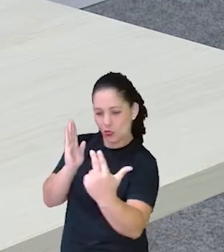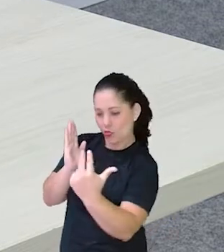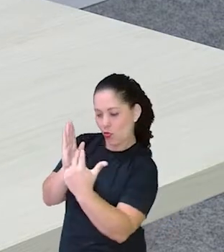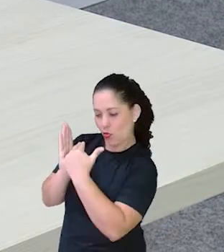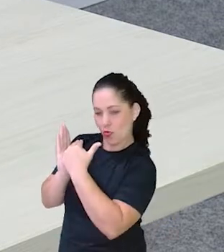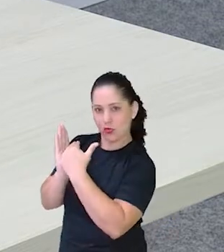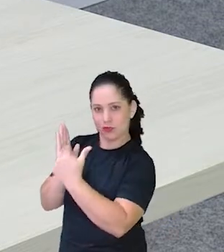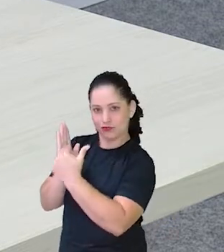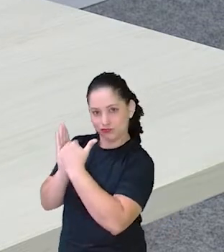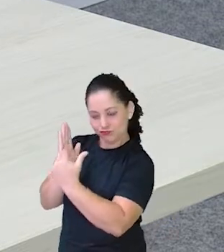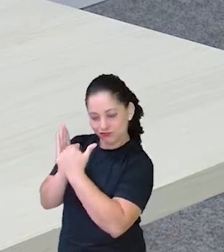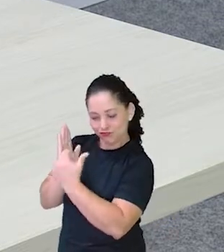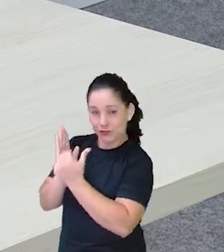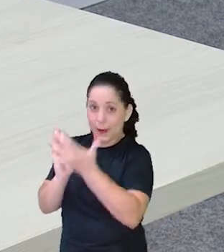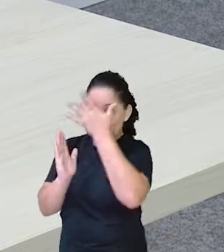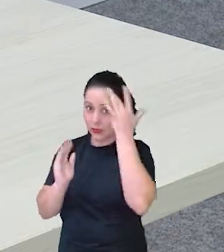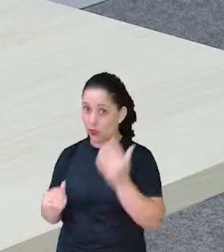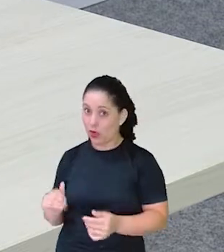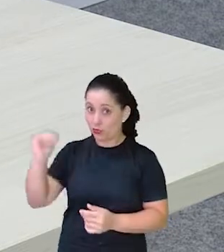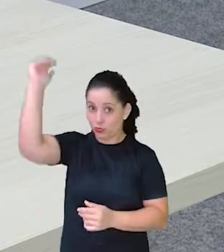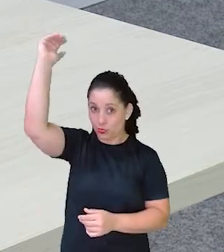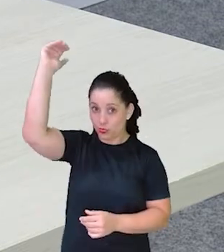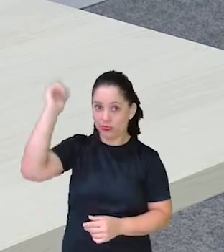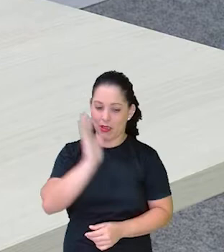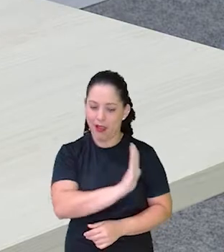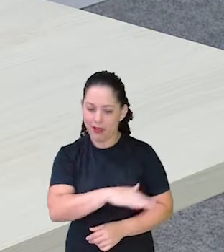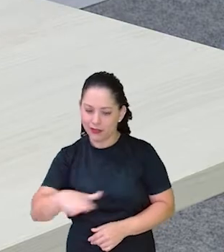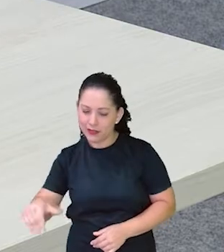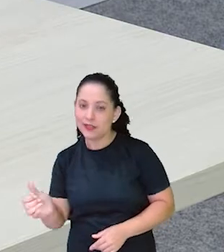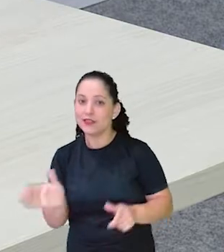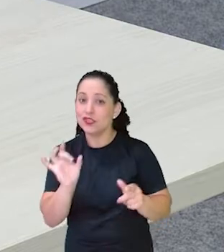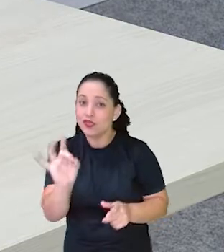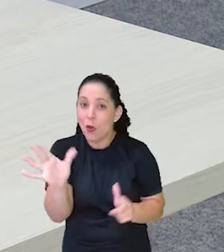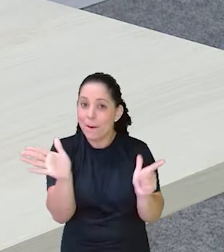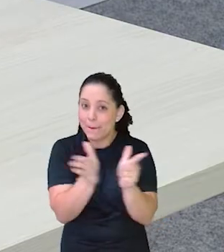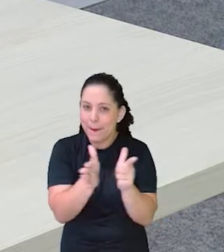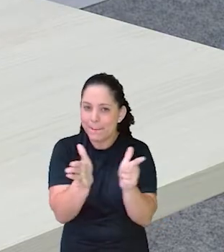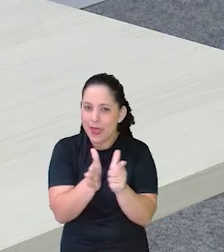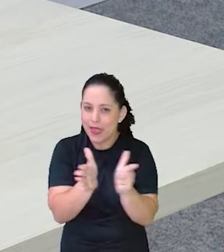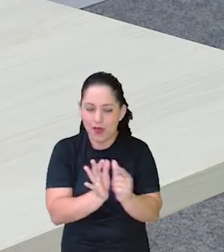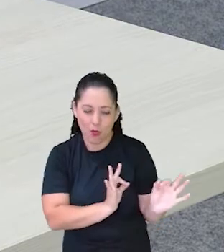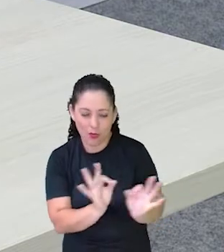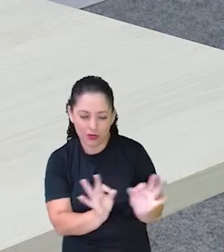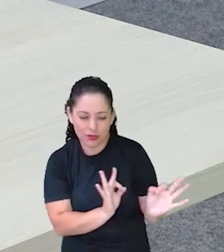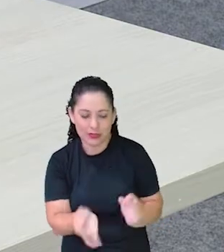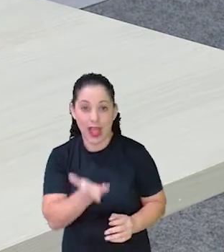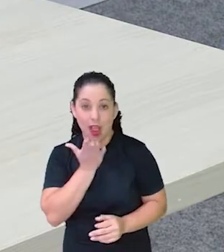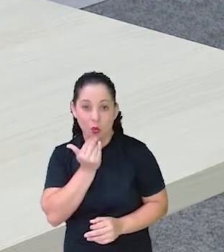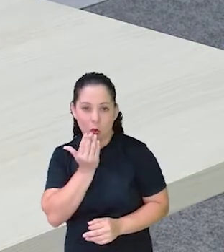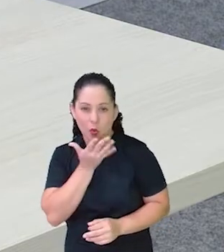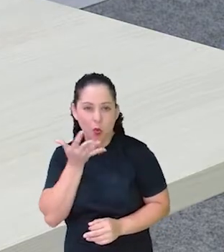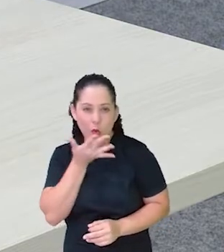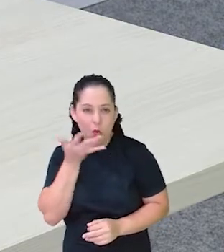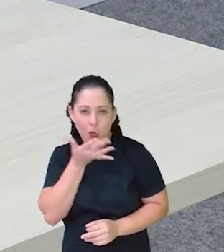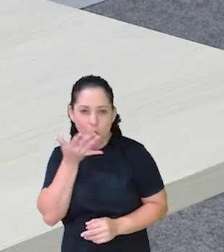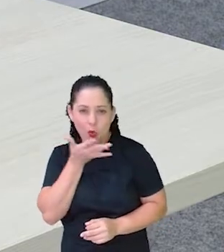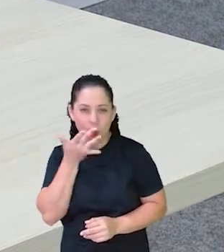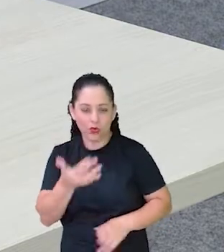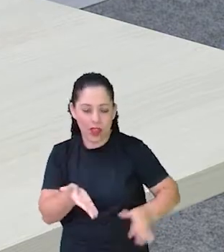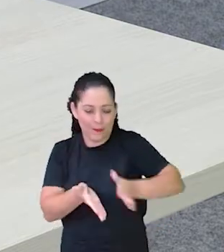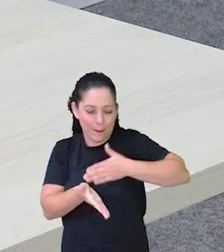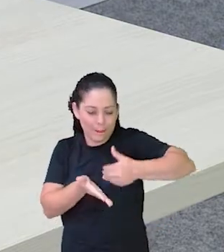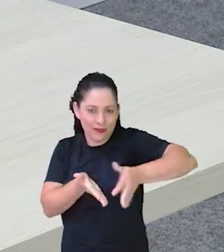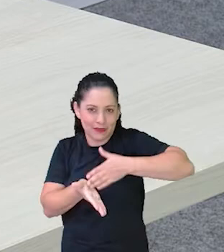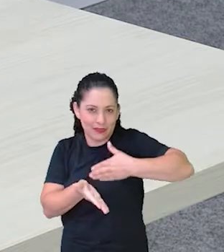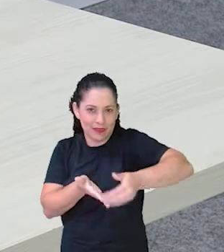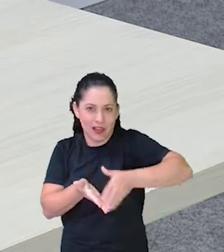adulto Né? A criança tá ali Cortando papel Ou separando uma tinta Pra pintar E a